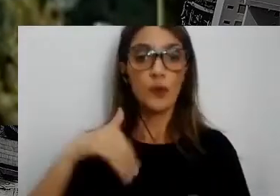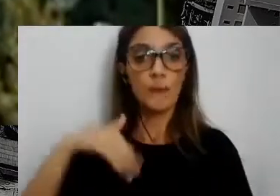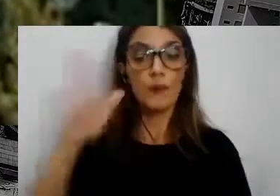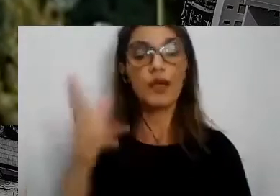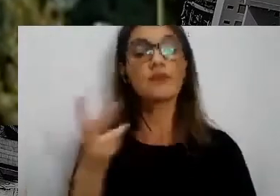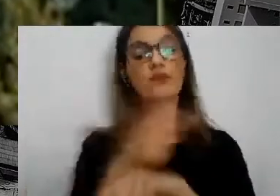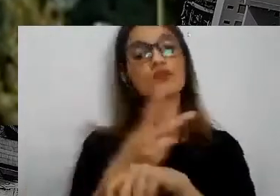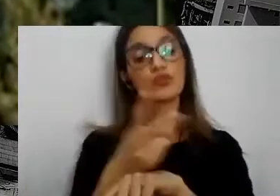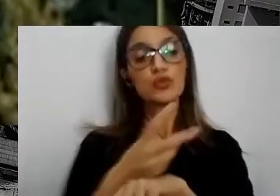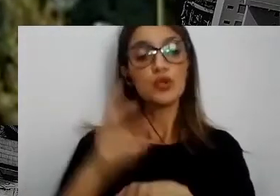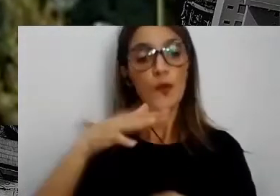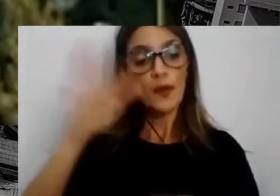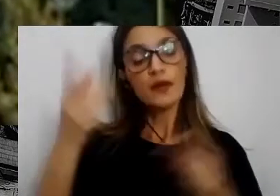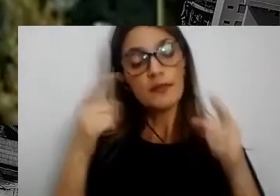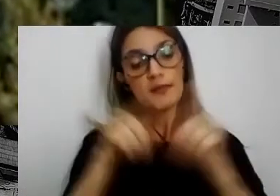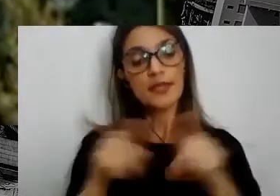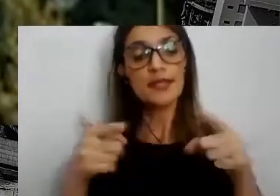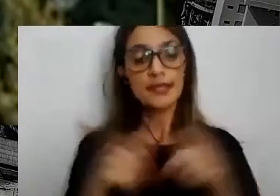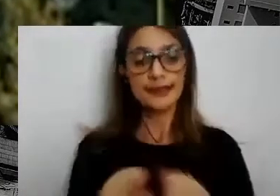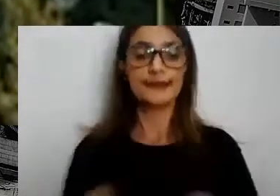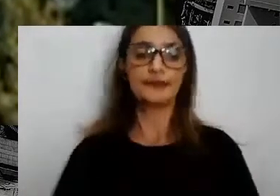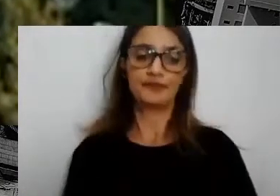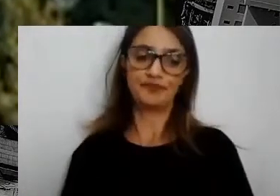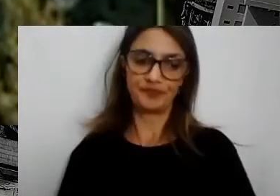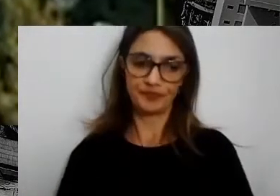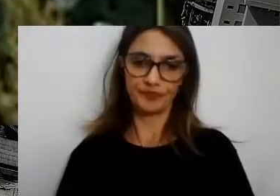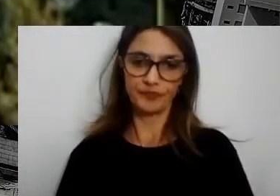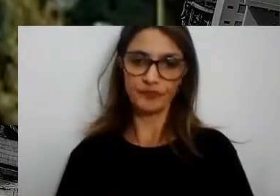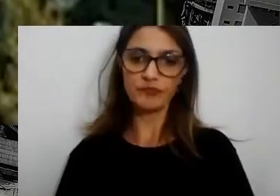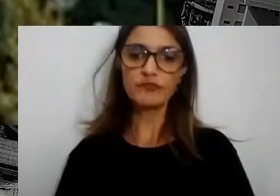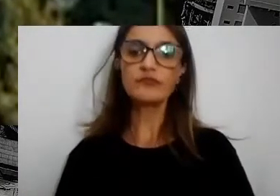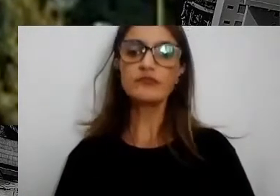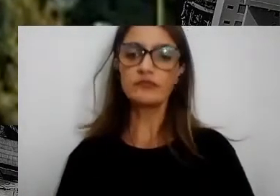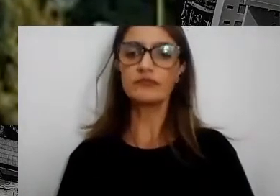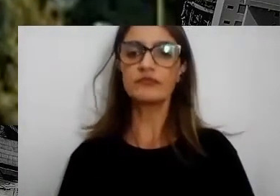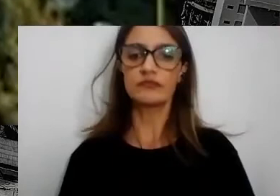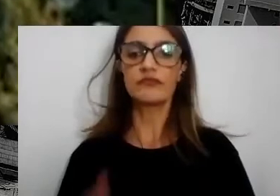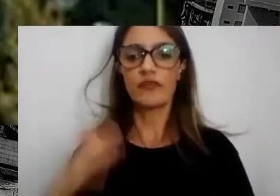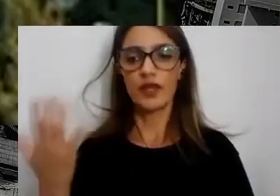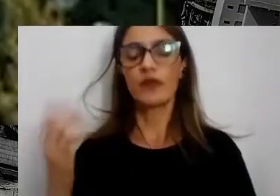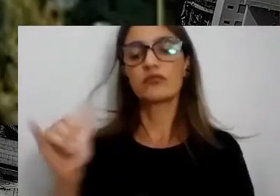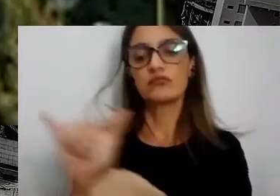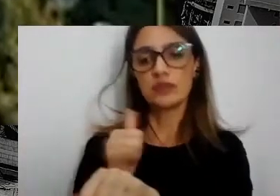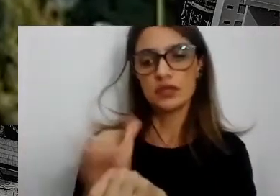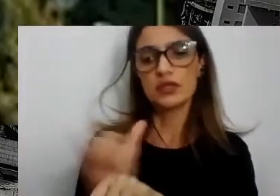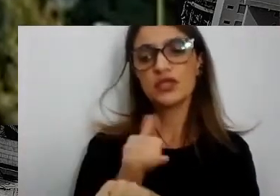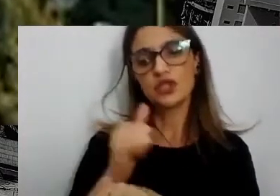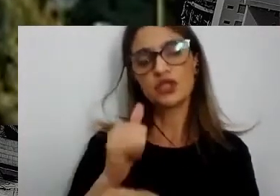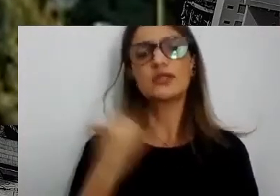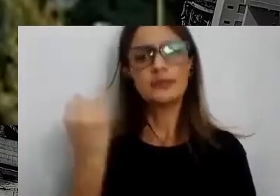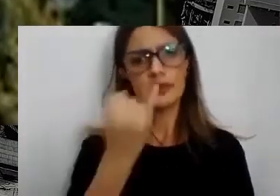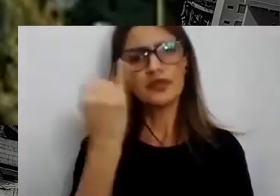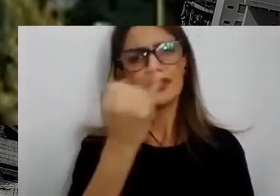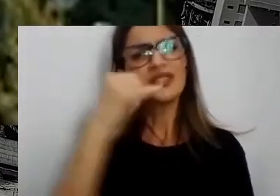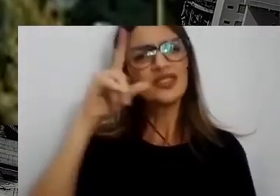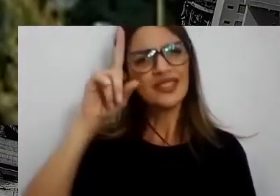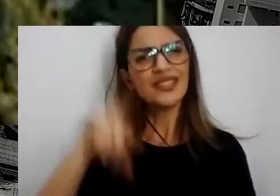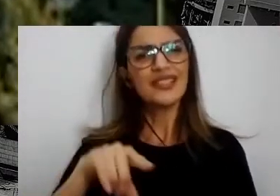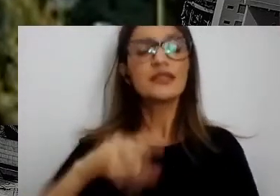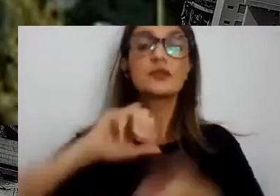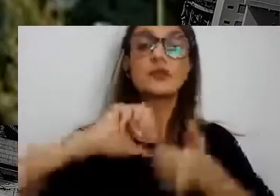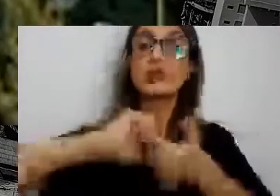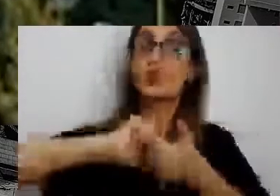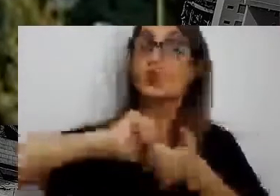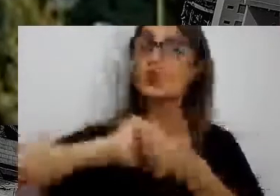parcerias. Então, é, sem dúvida, uma estratégia importante para a gente garantir qualidade e